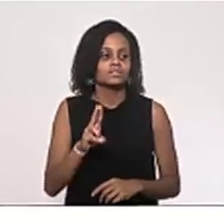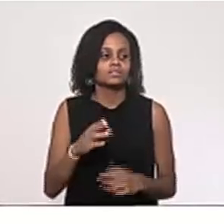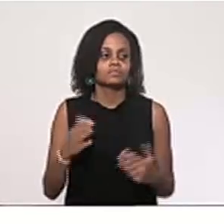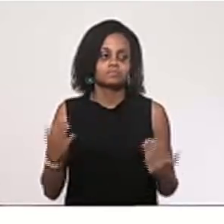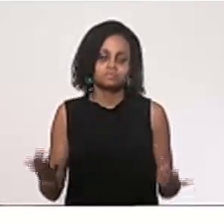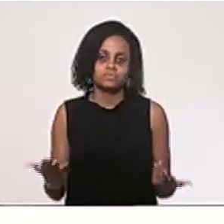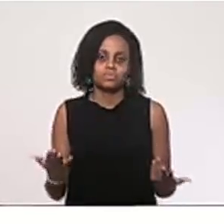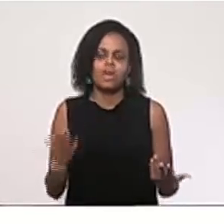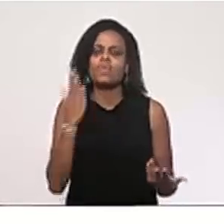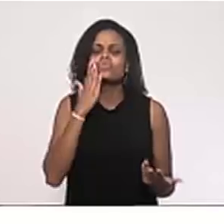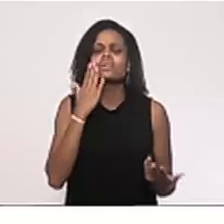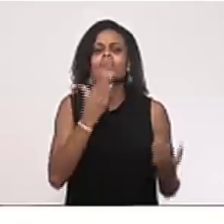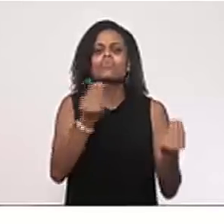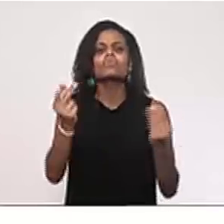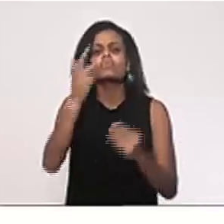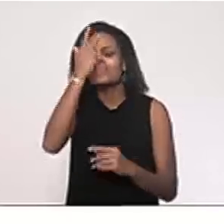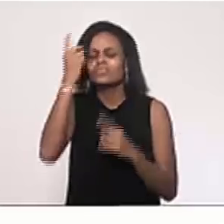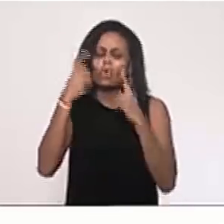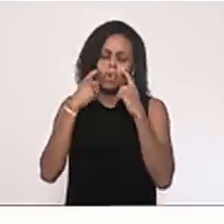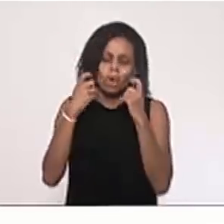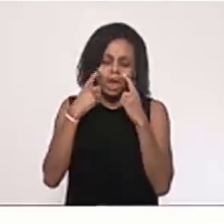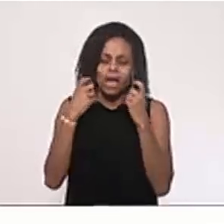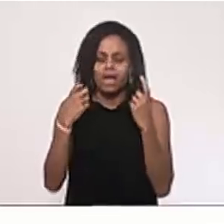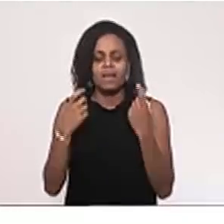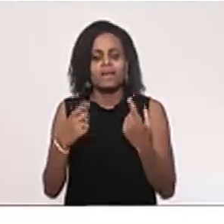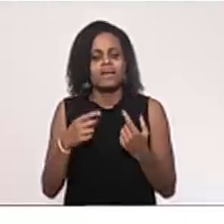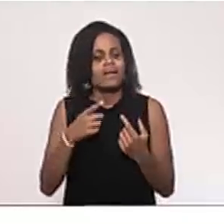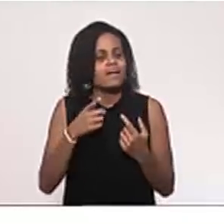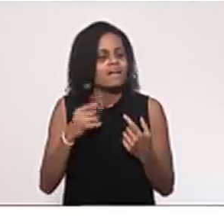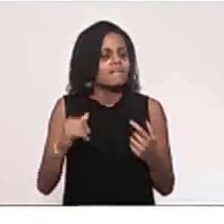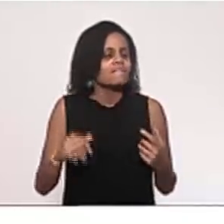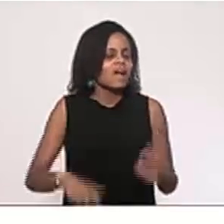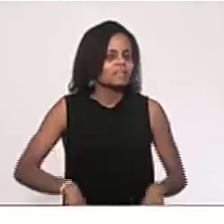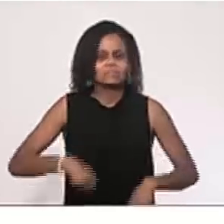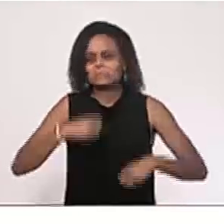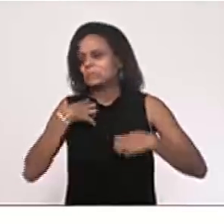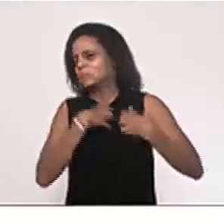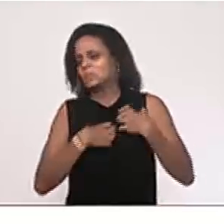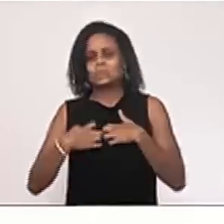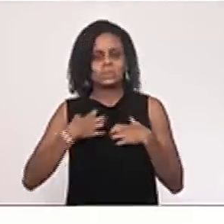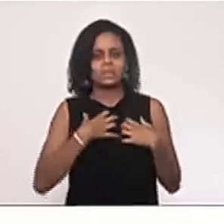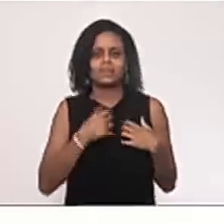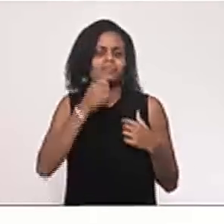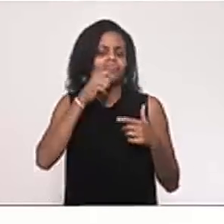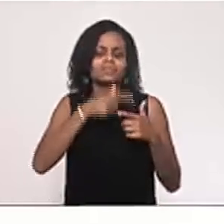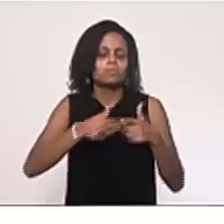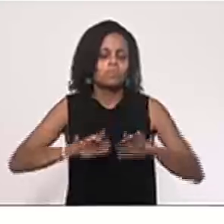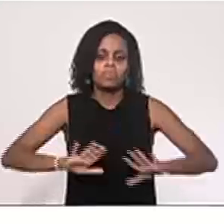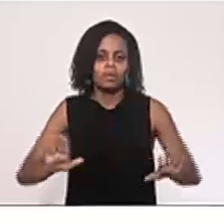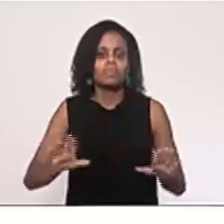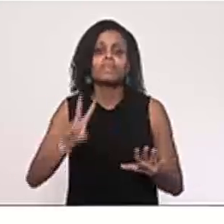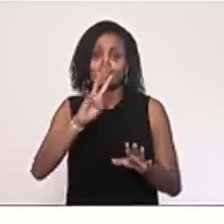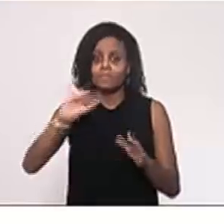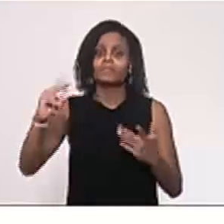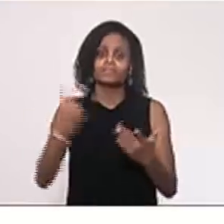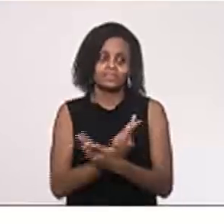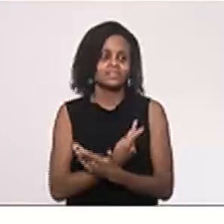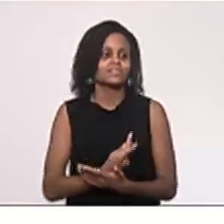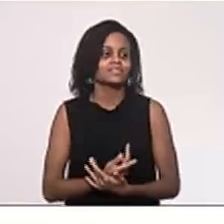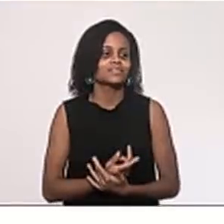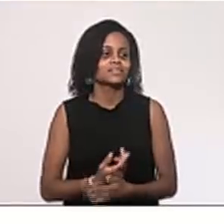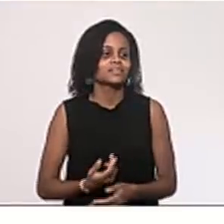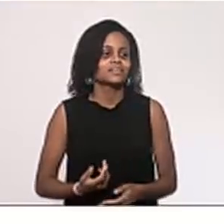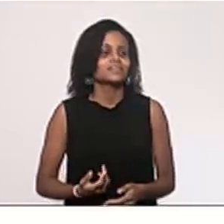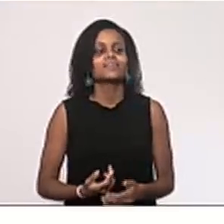eu sei que muita gente vai chorar, vai tirar a cirula pela cabeça, mas não tem problema. Vai acontecer. Obrigado. Com uma notícia como